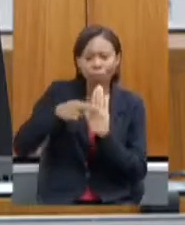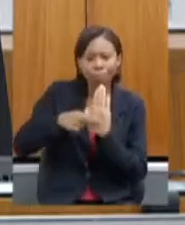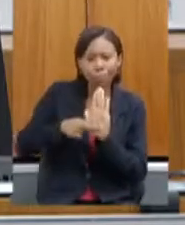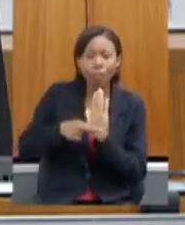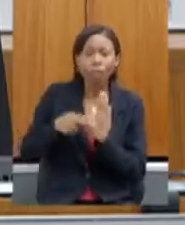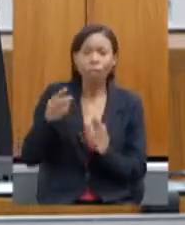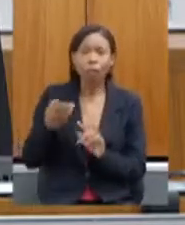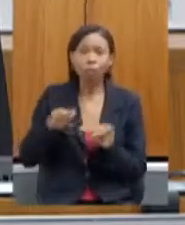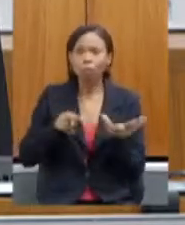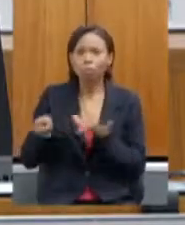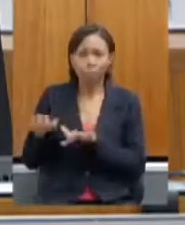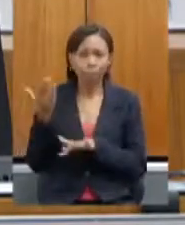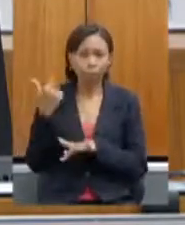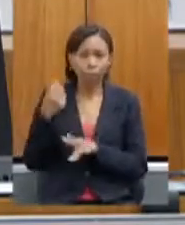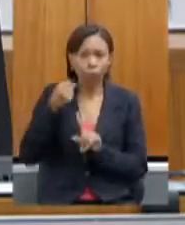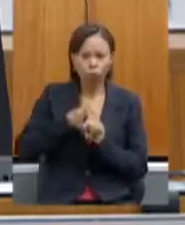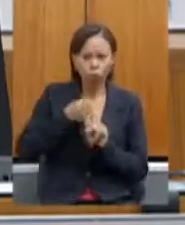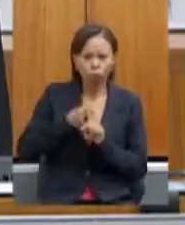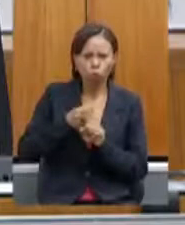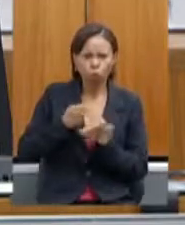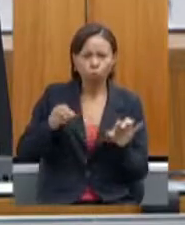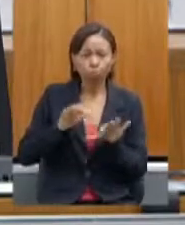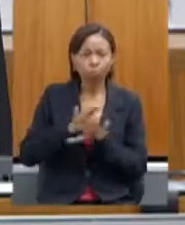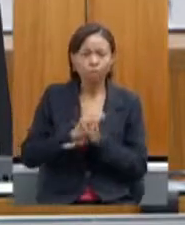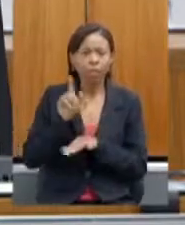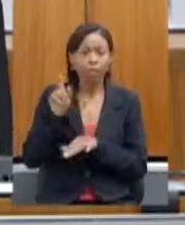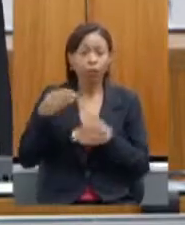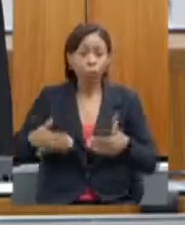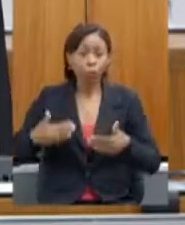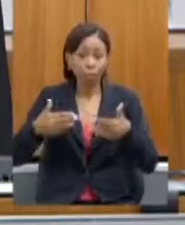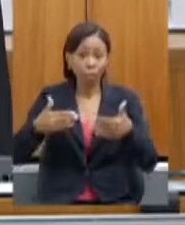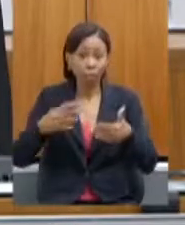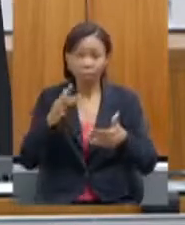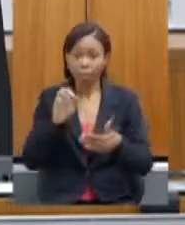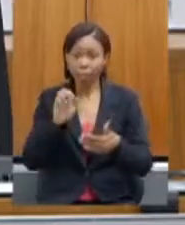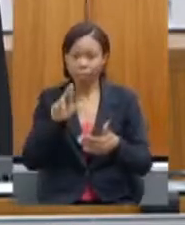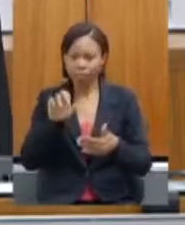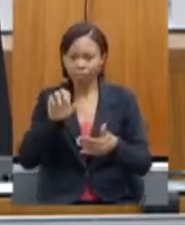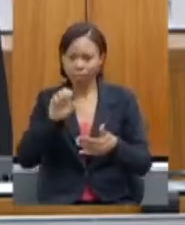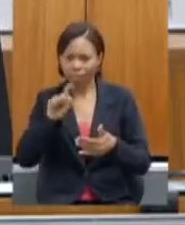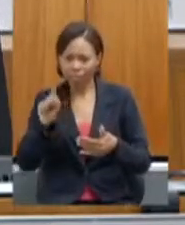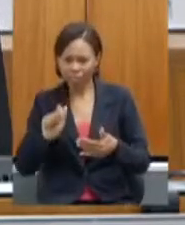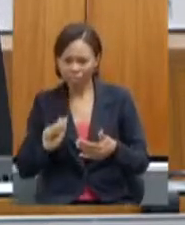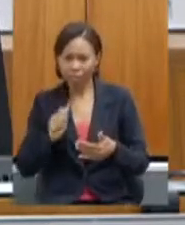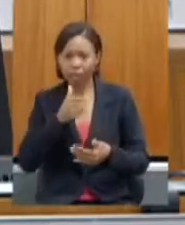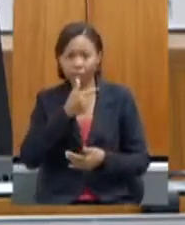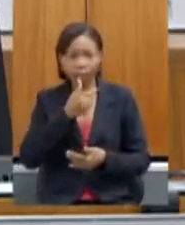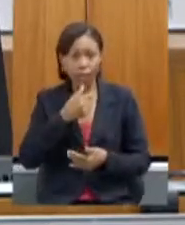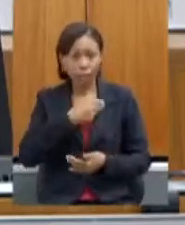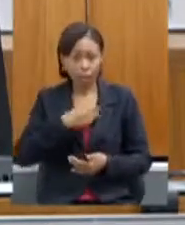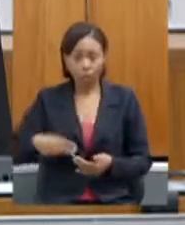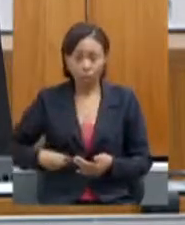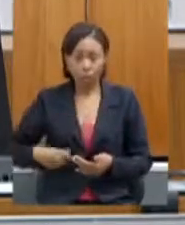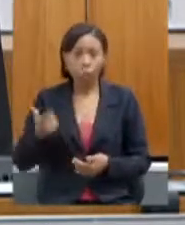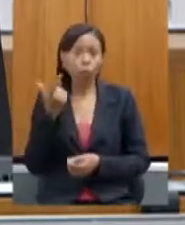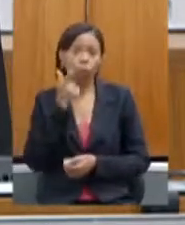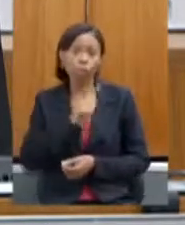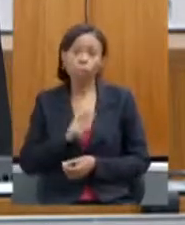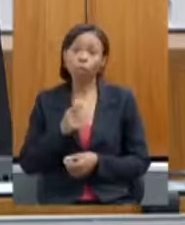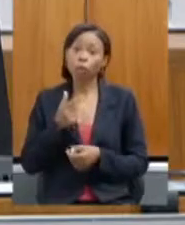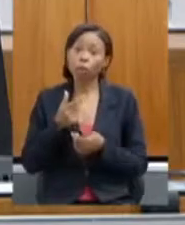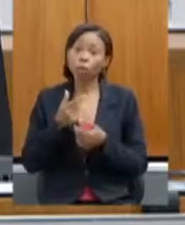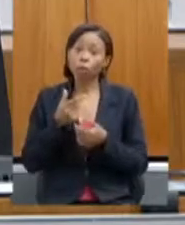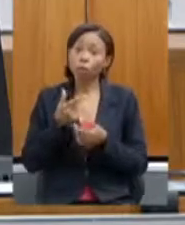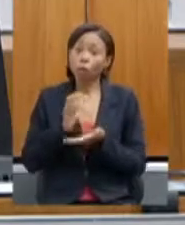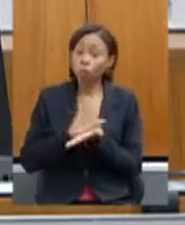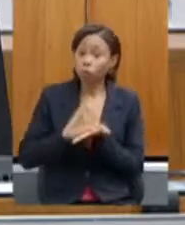com o Ministério, a ministra Tereza conseguiu um recurso até de outra situação para que equipássemos de forma que